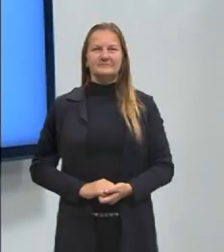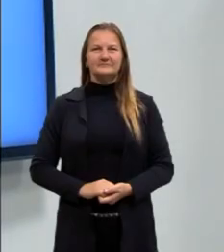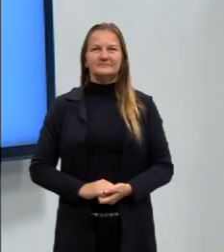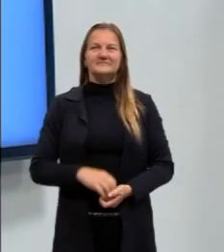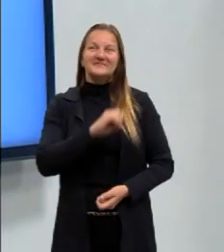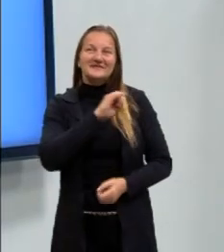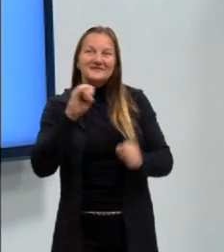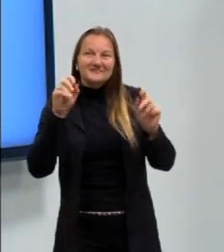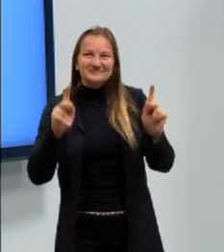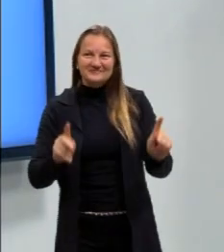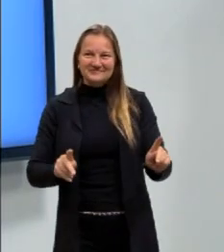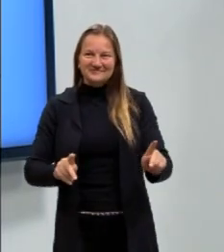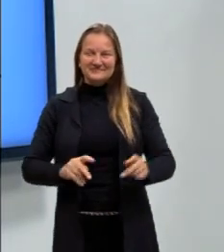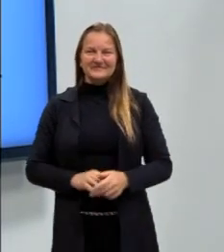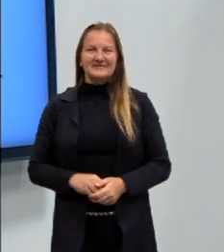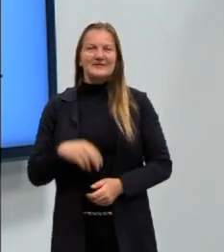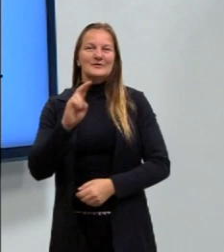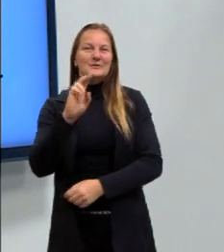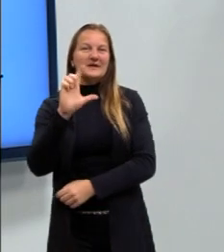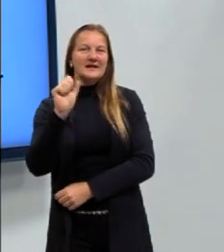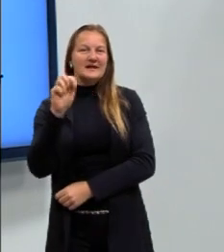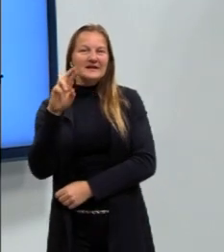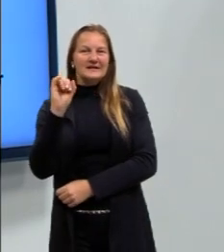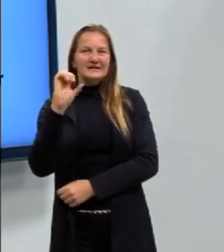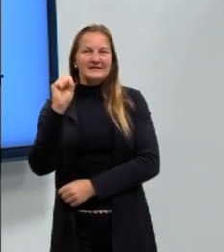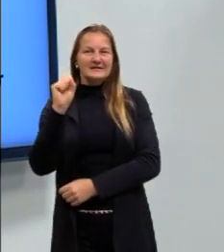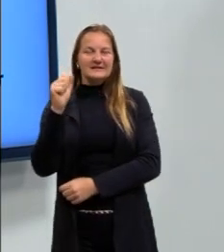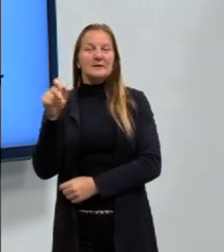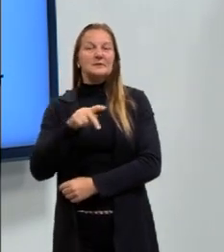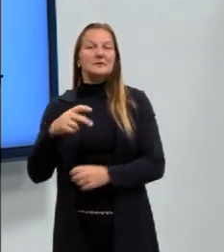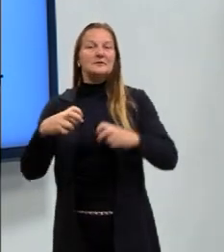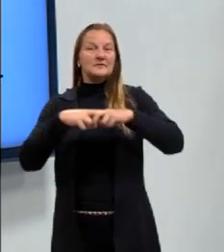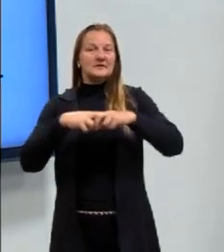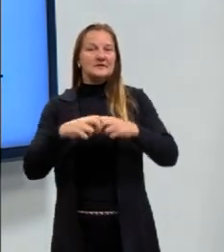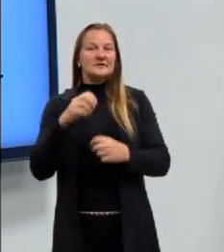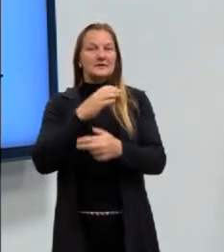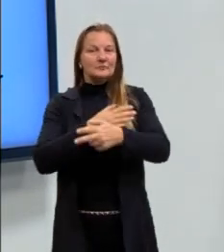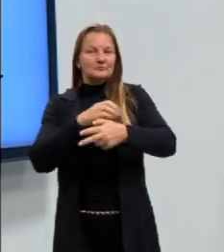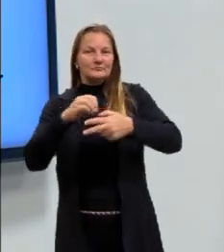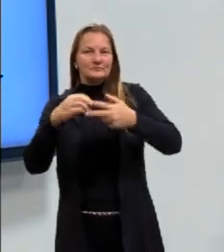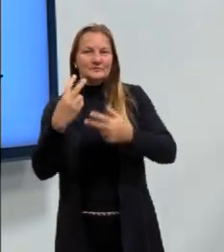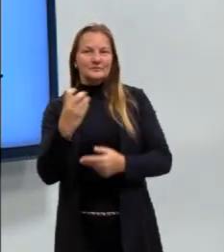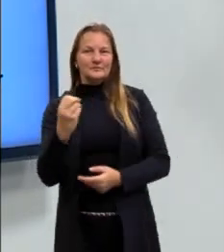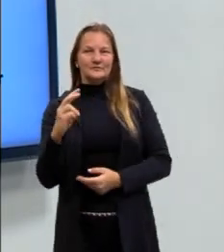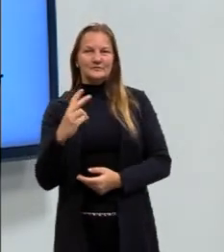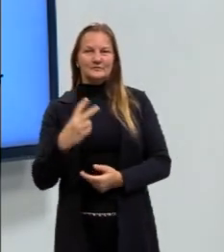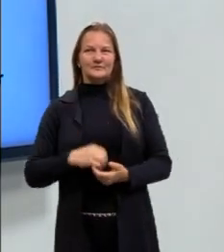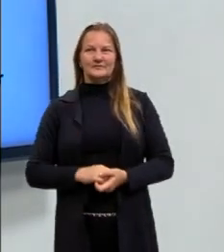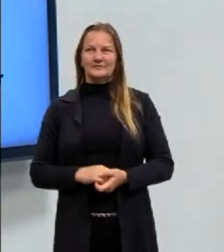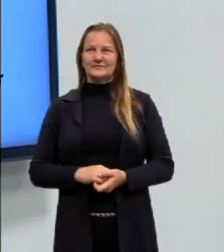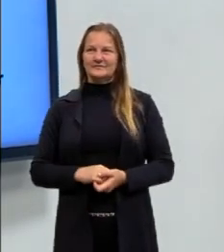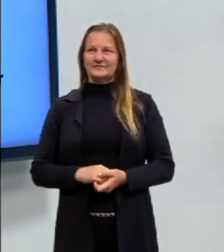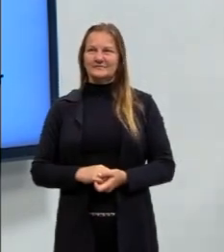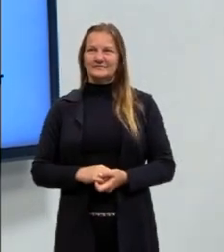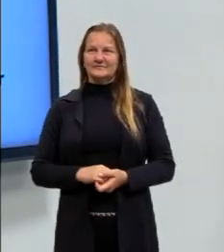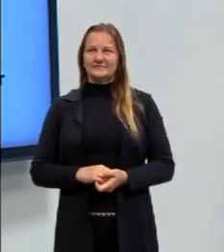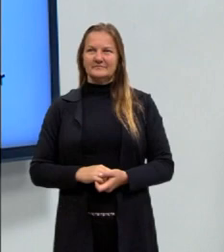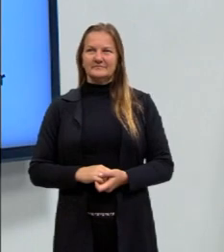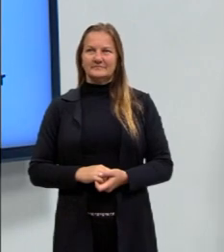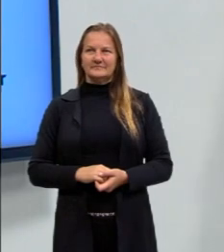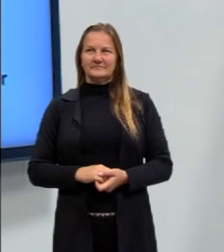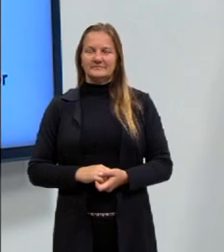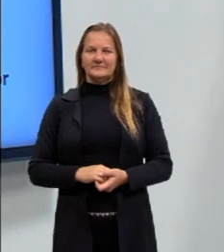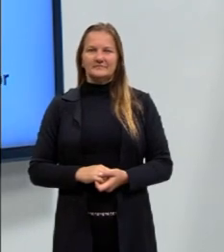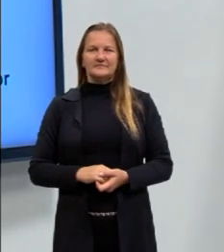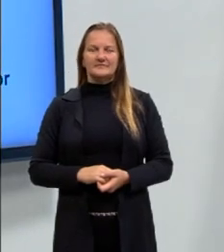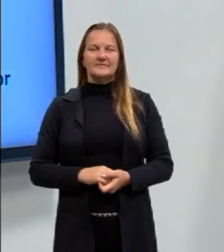Olá pessoal, eu me chamo Larissa, sou professora de Física do Pré-ENEM 2022. Esse é o meu sinal em Libras. Eu sou